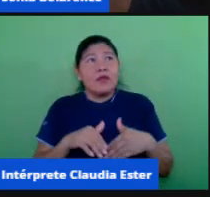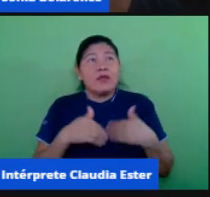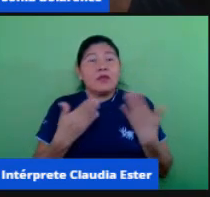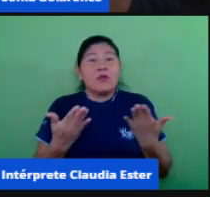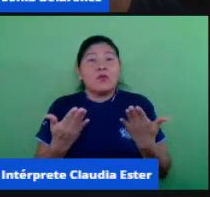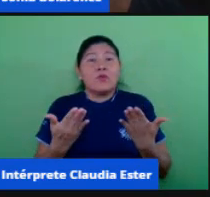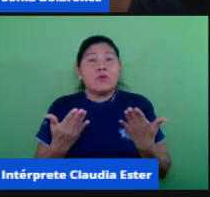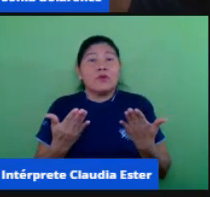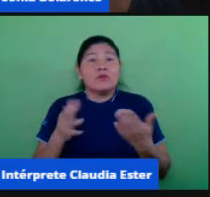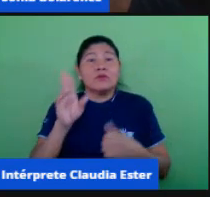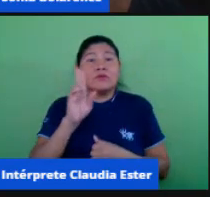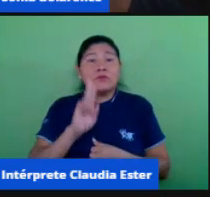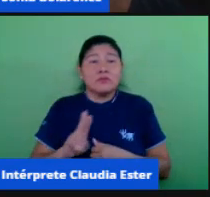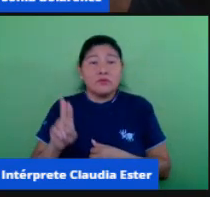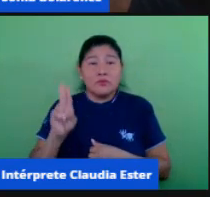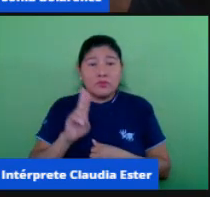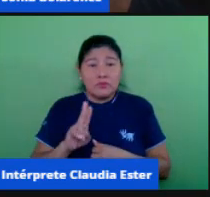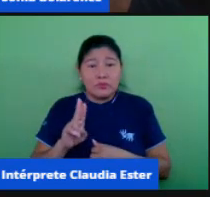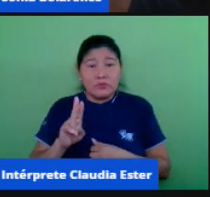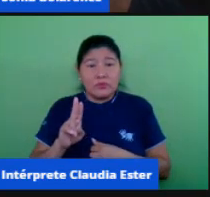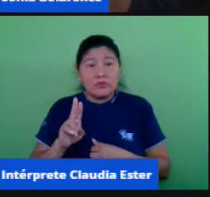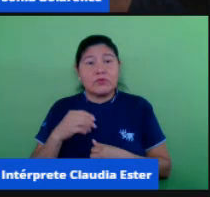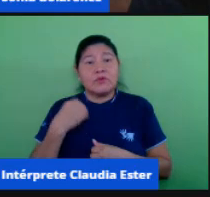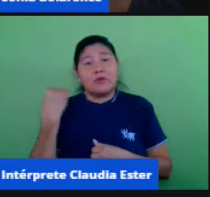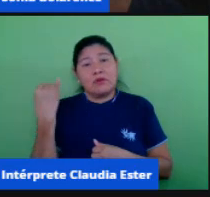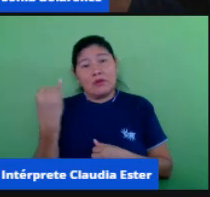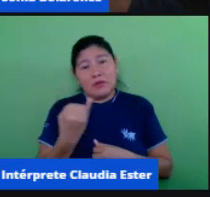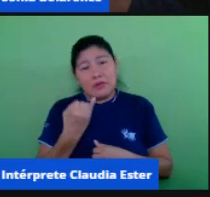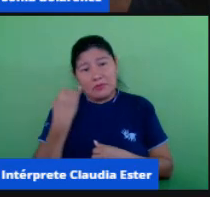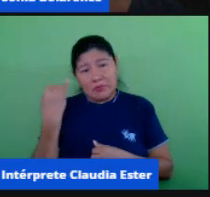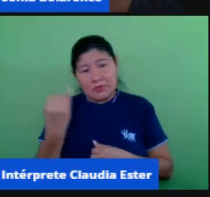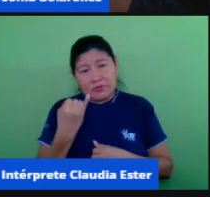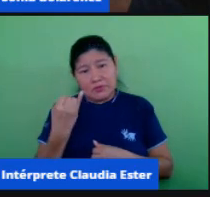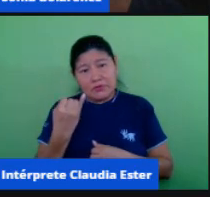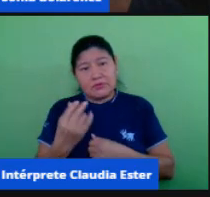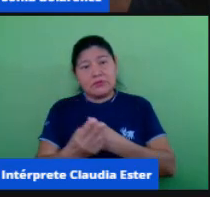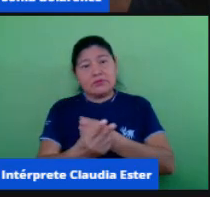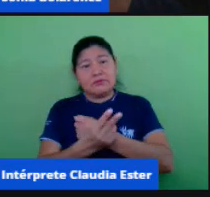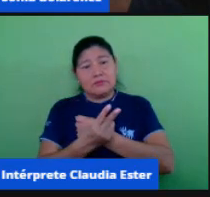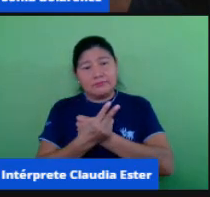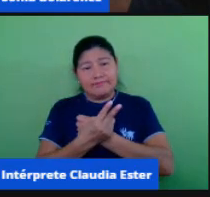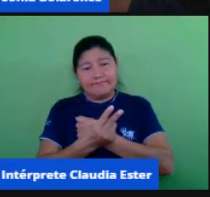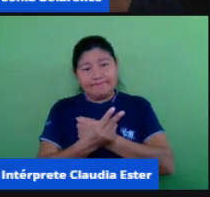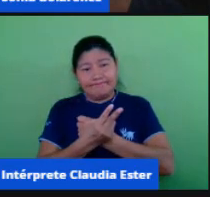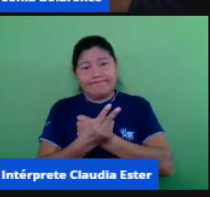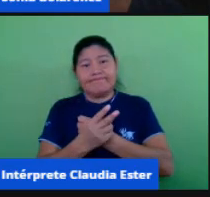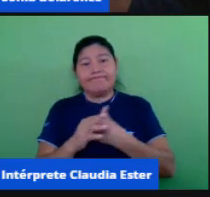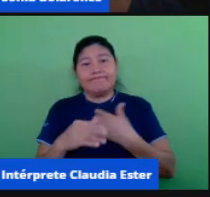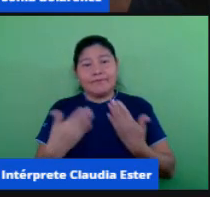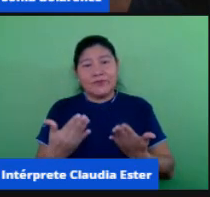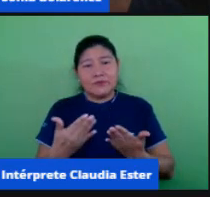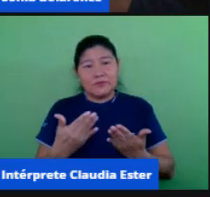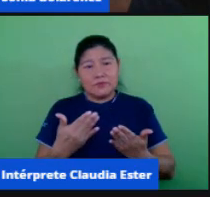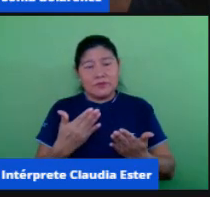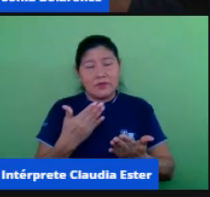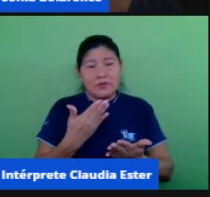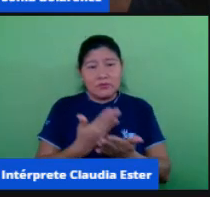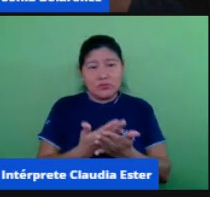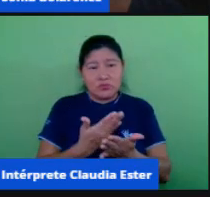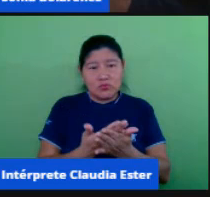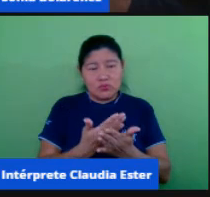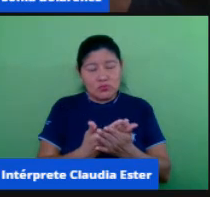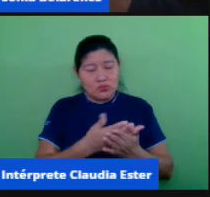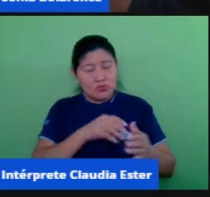pode nos auxiliar no nosso trabalho de mediadores